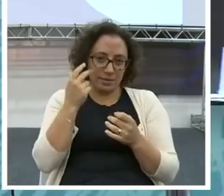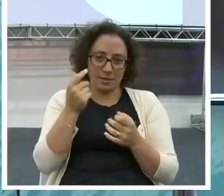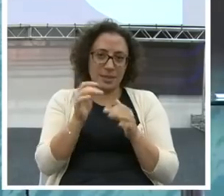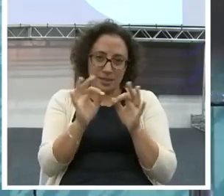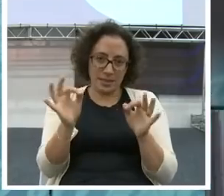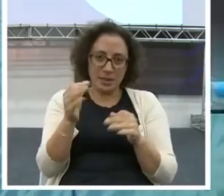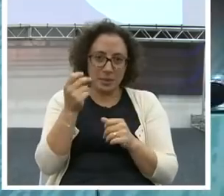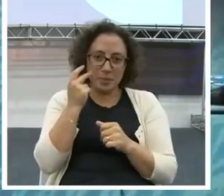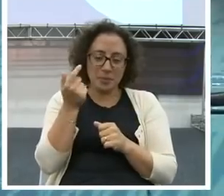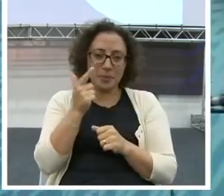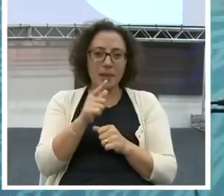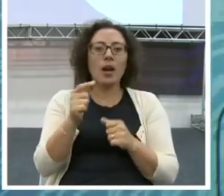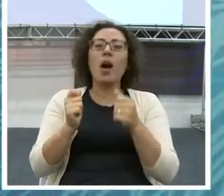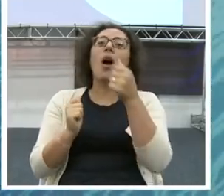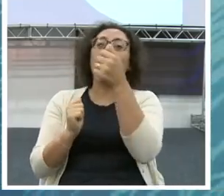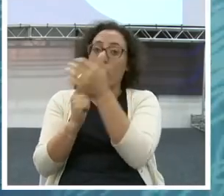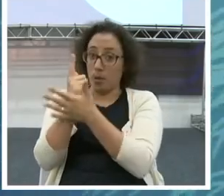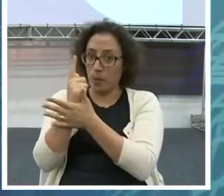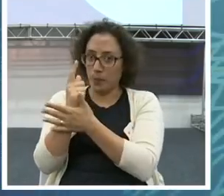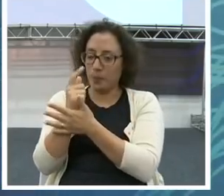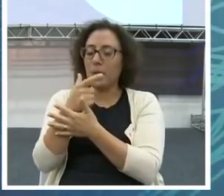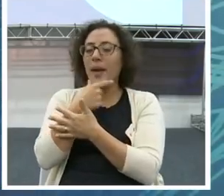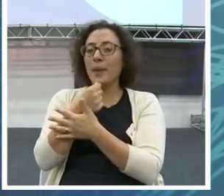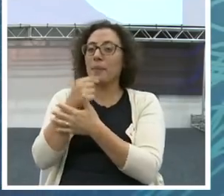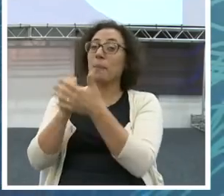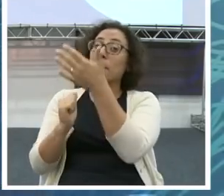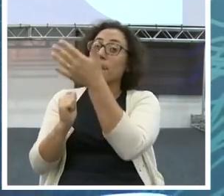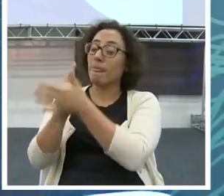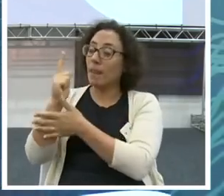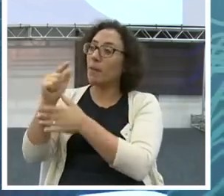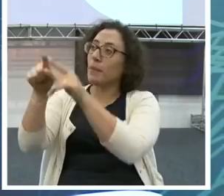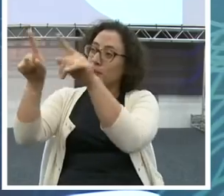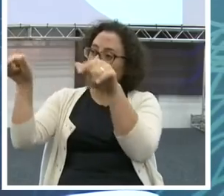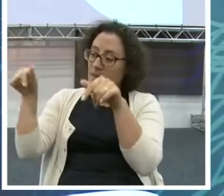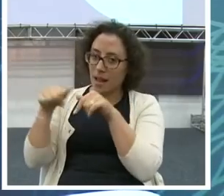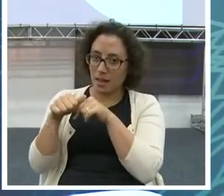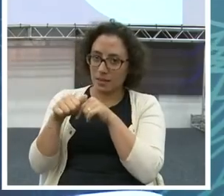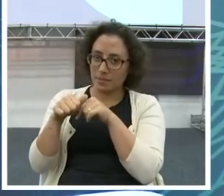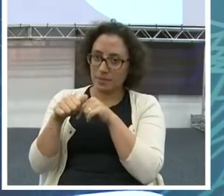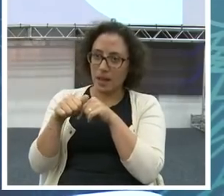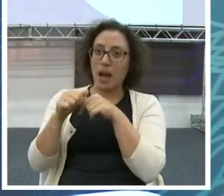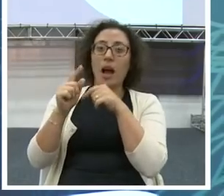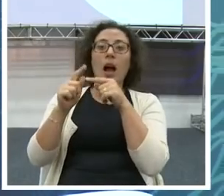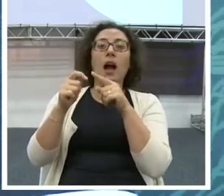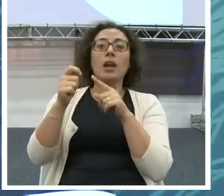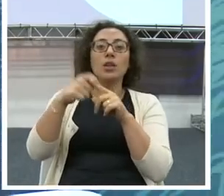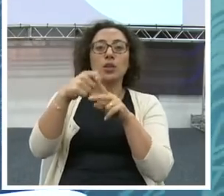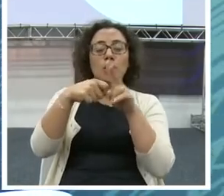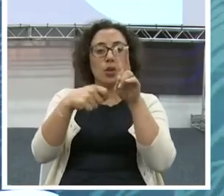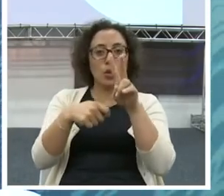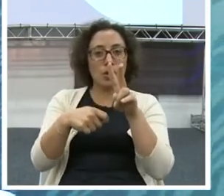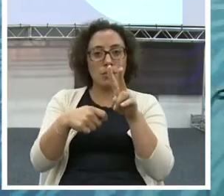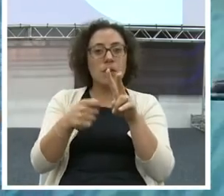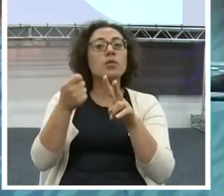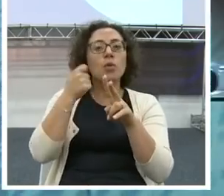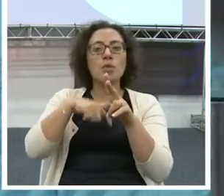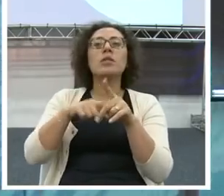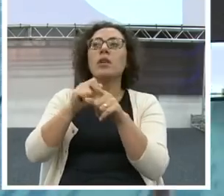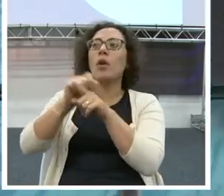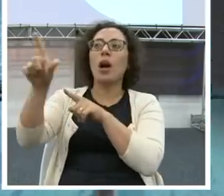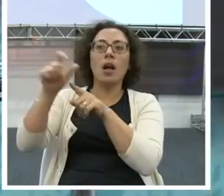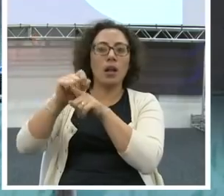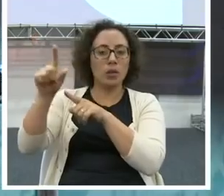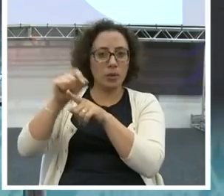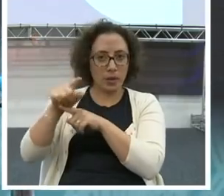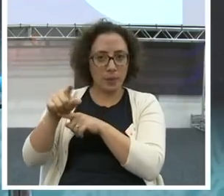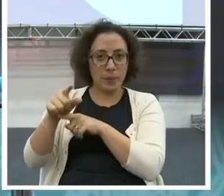Ele foi e comprou a sala. R$ 750,00, levou 60 dias, dois meses para ele alugar. O